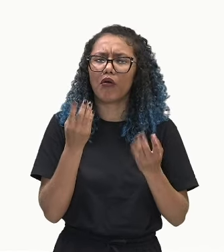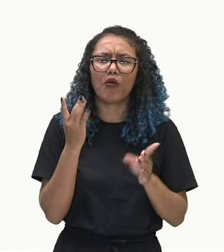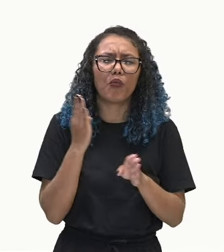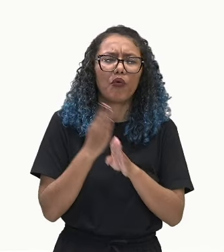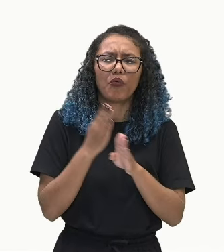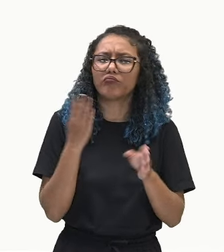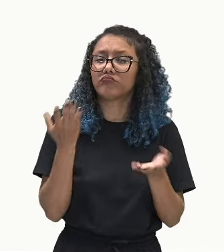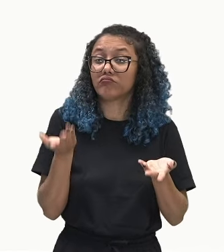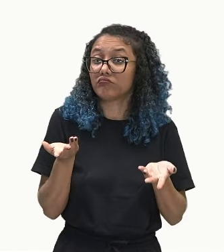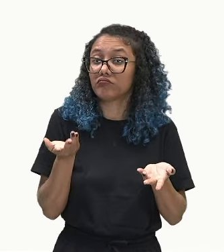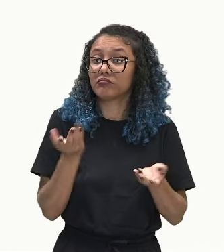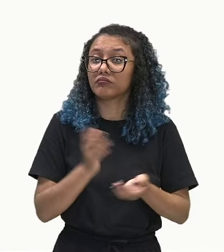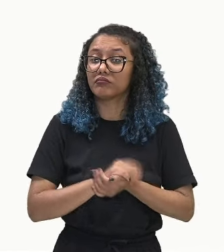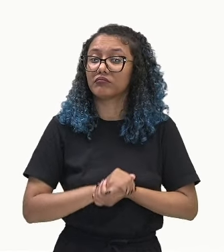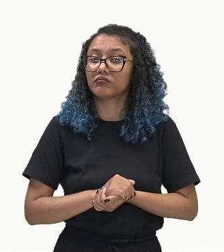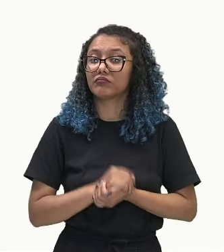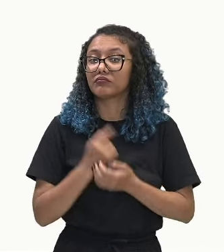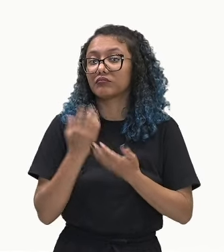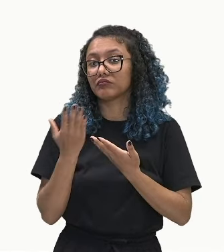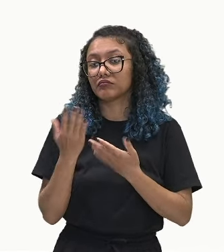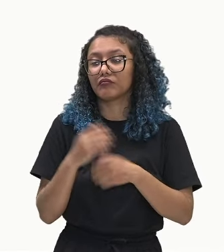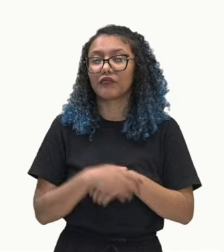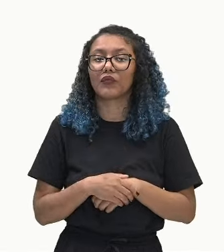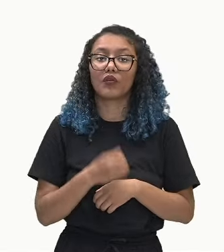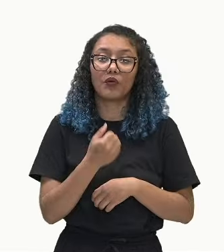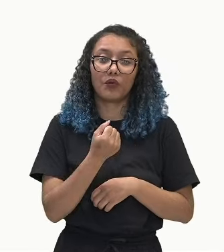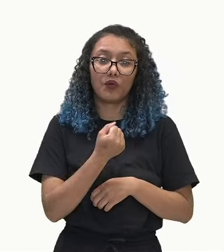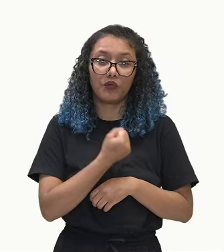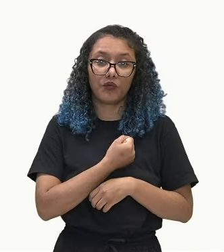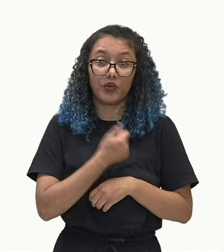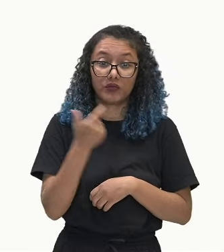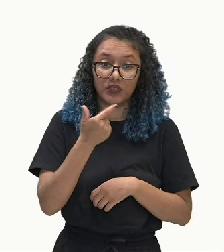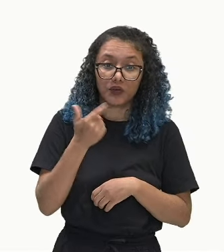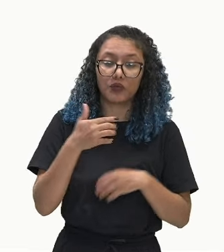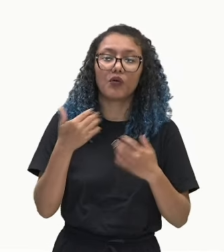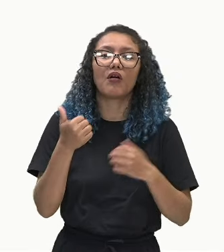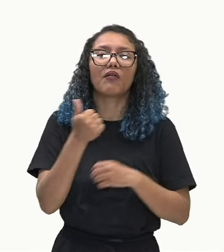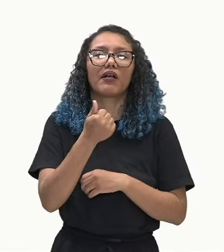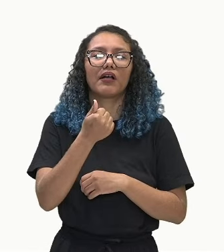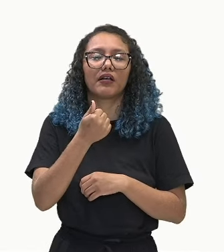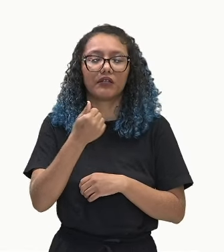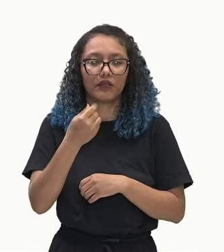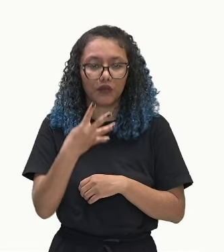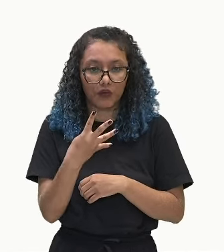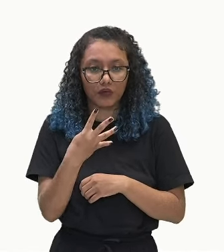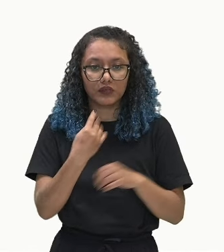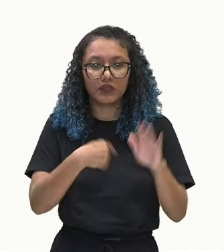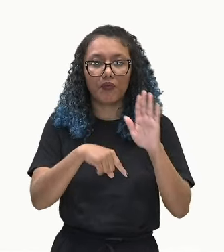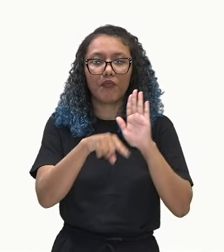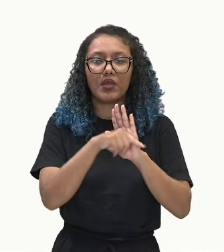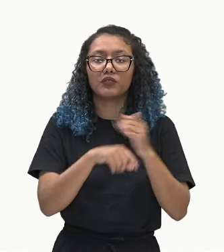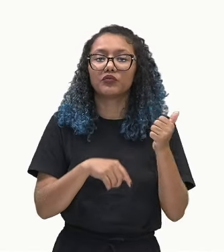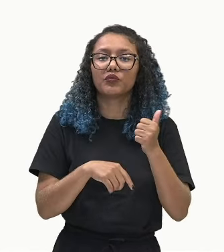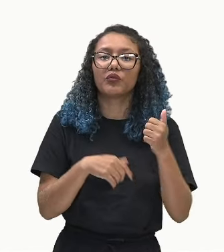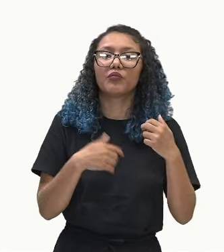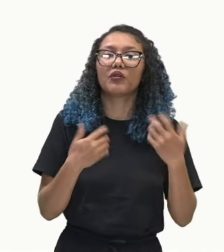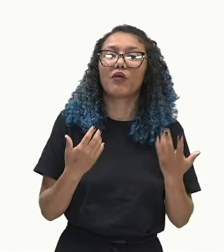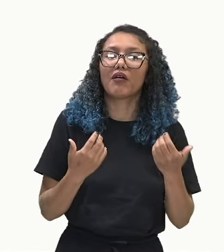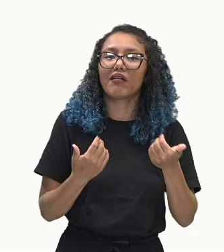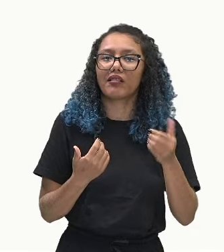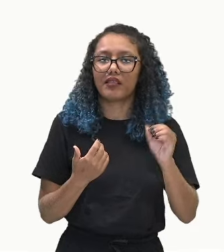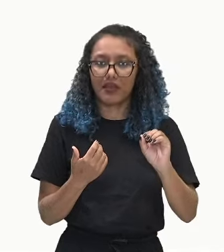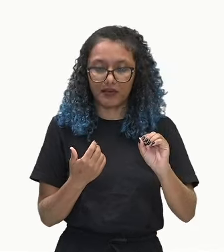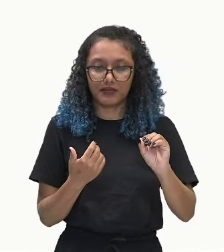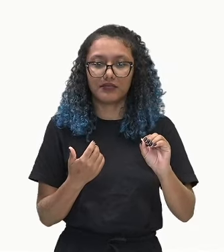calcular essa razão? Pegamos o segundo termo, que é 14, e subtraímos do primeiro, que é 10. 14